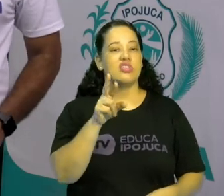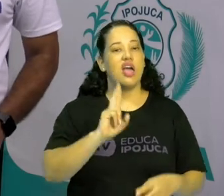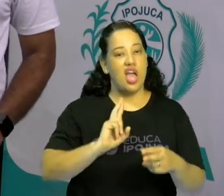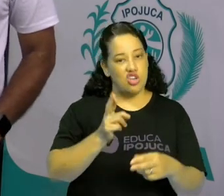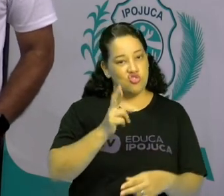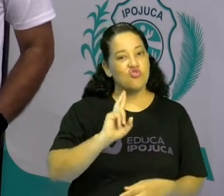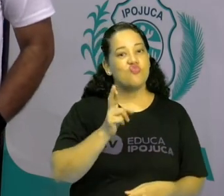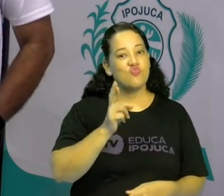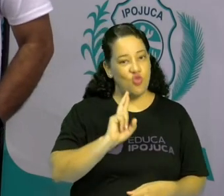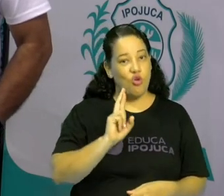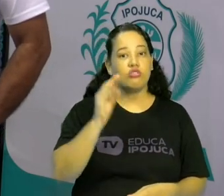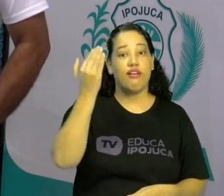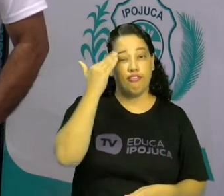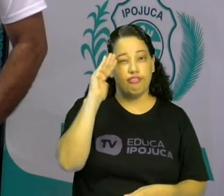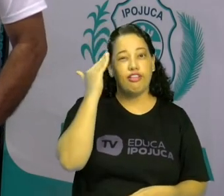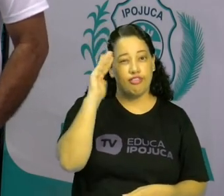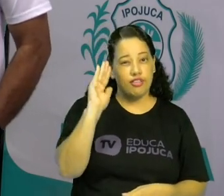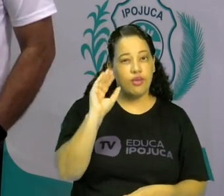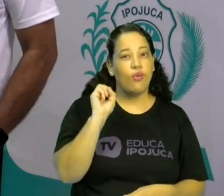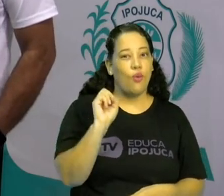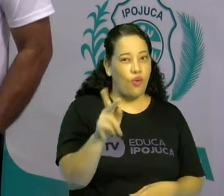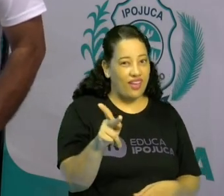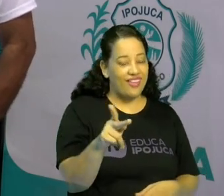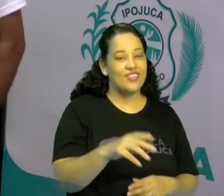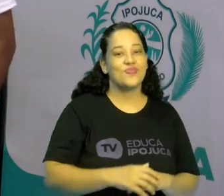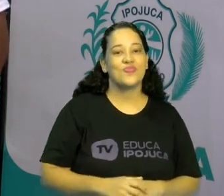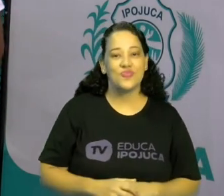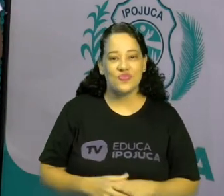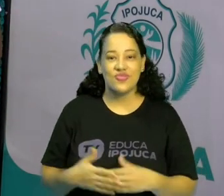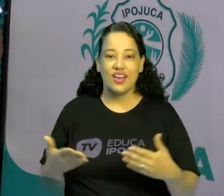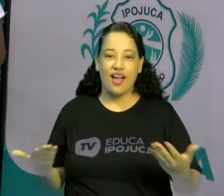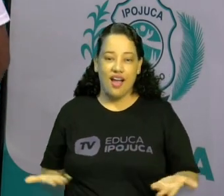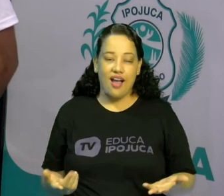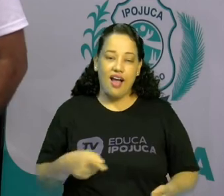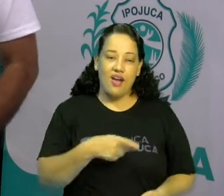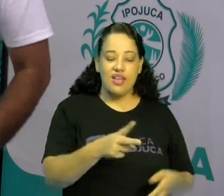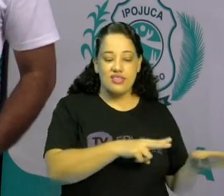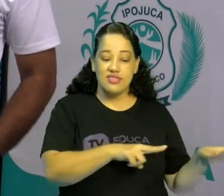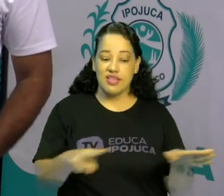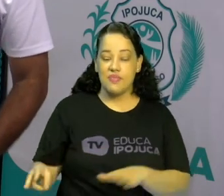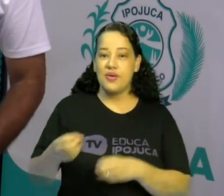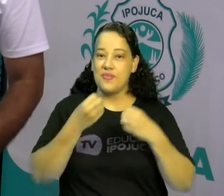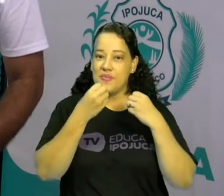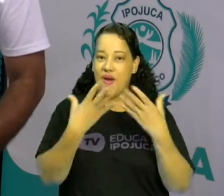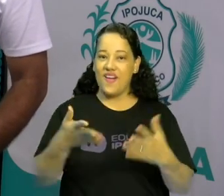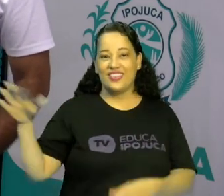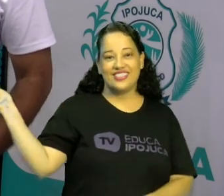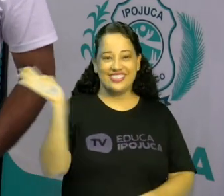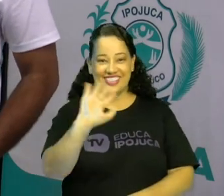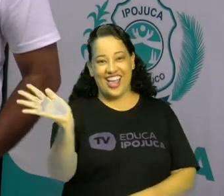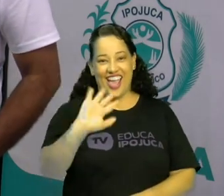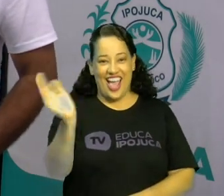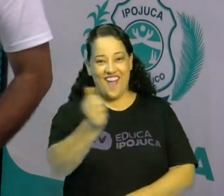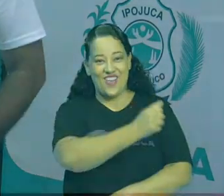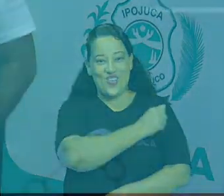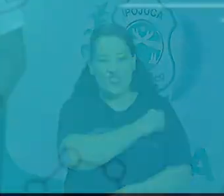entendendo ou não as nossas aulas. Tá bom? Tenham uma excelente semana. Bye, bye, students!